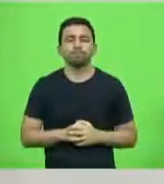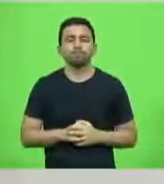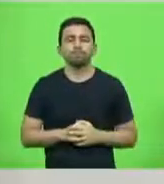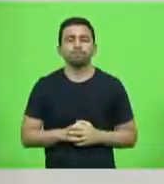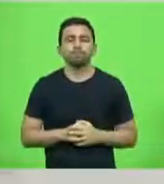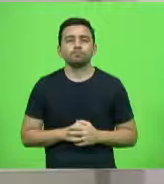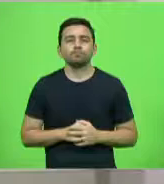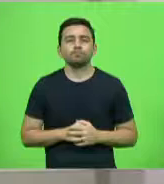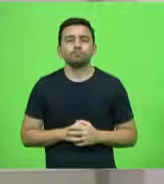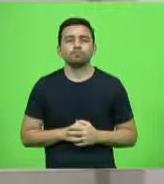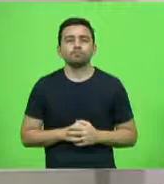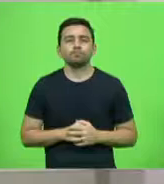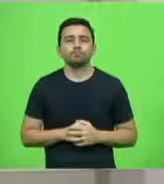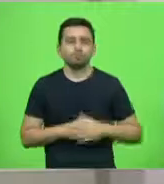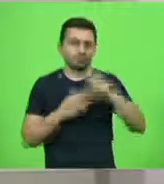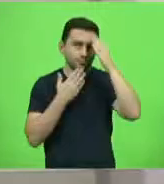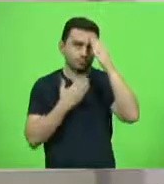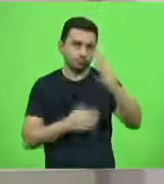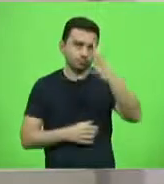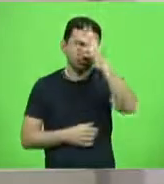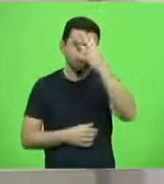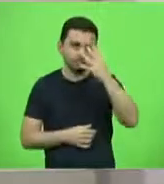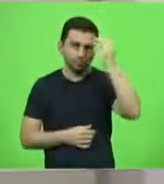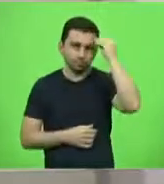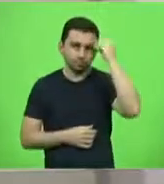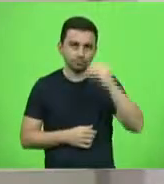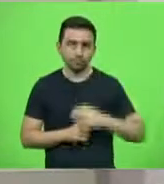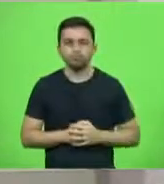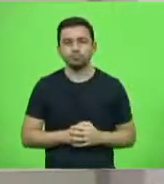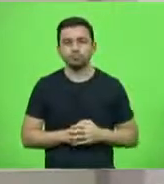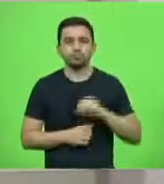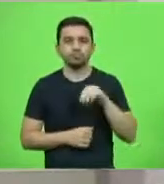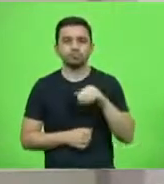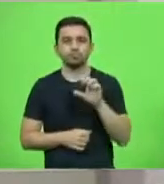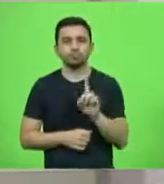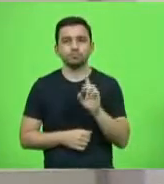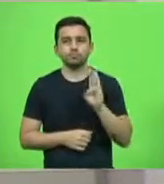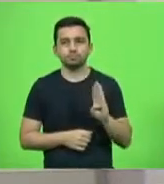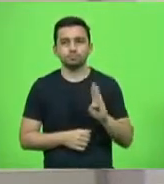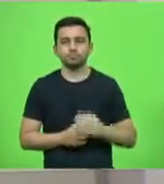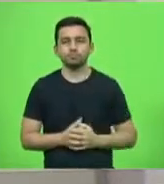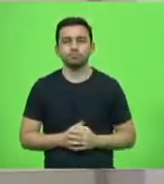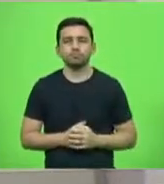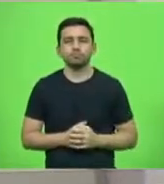Obrigado, deputada Carminati. Próximo horário é do bloco MDB Novo.